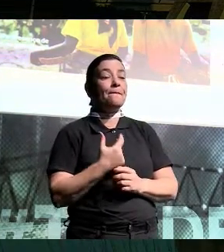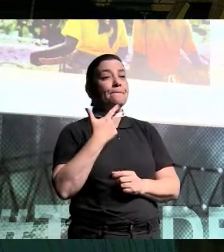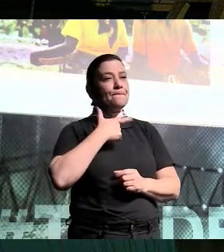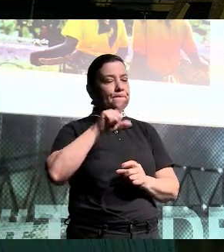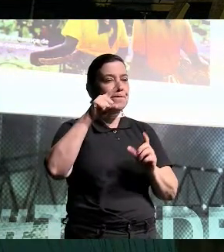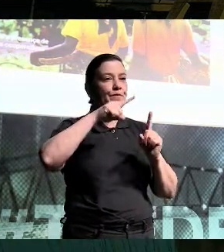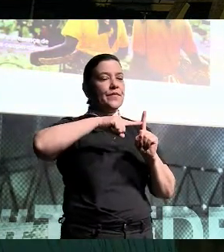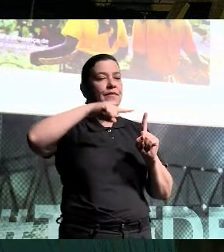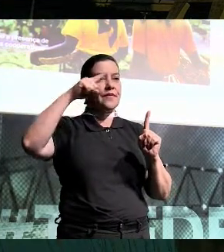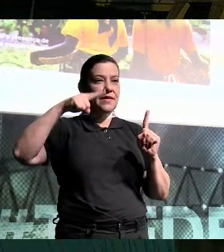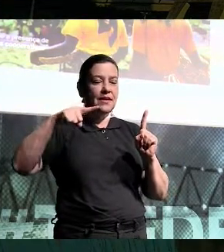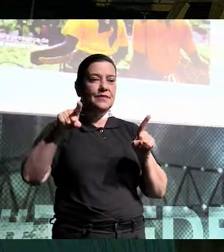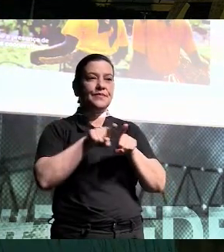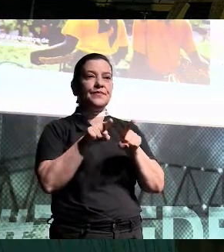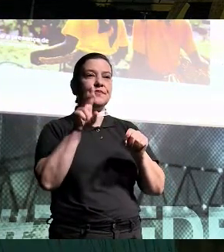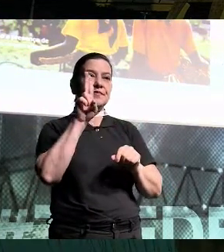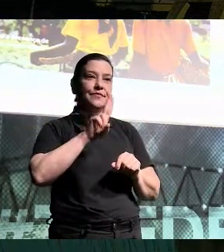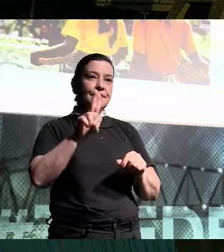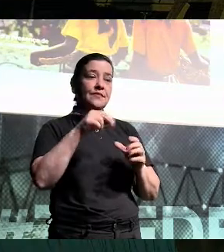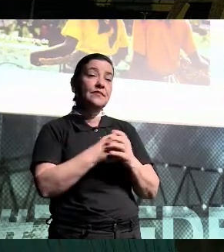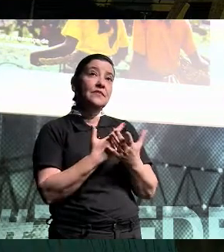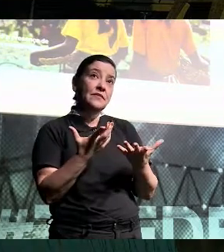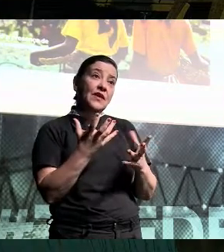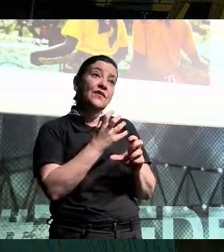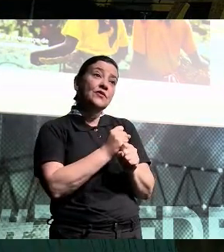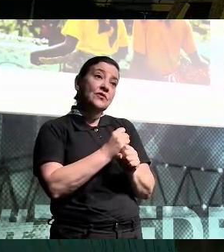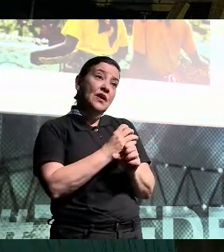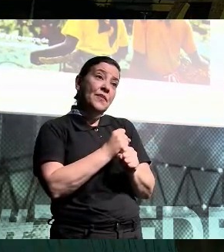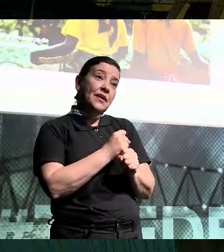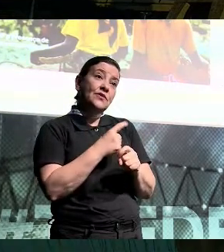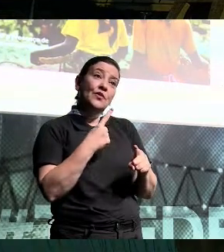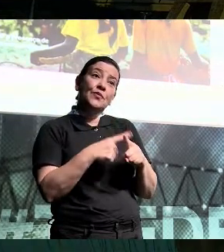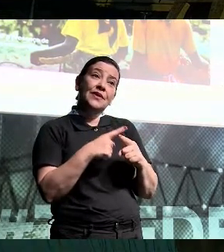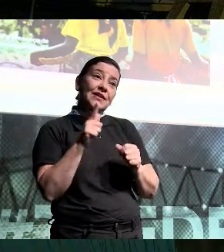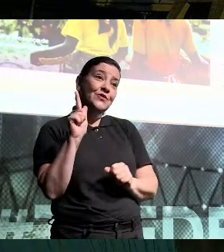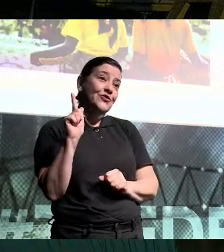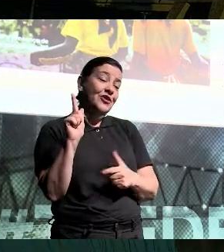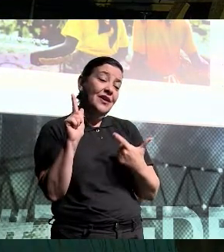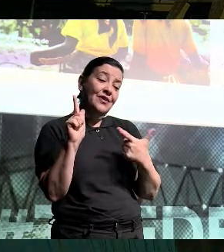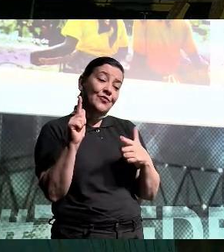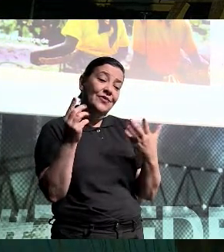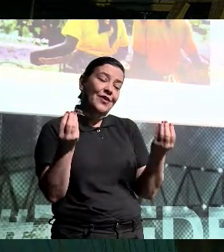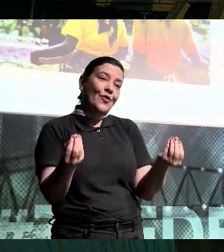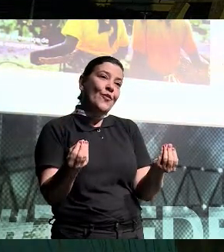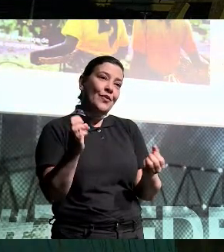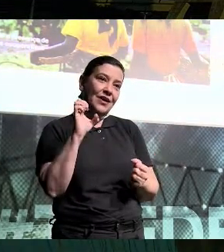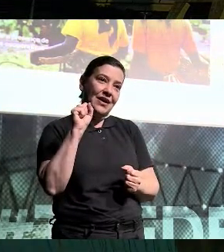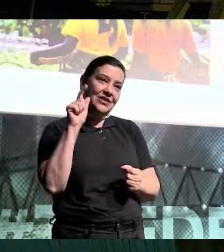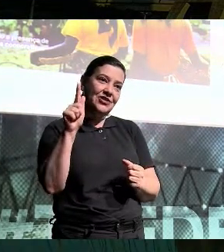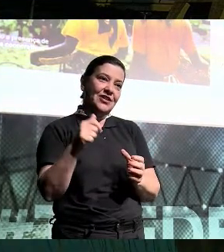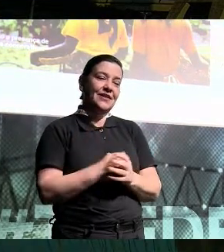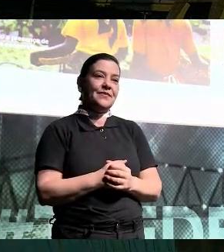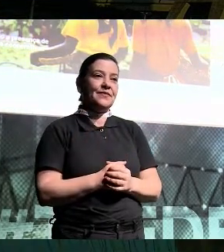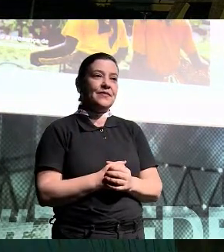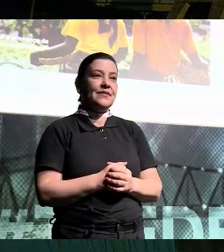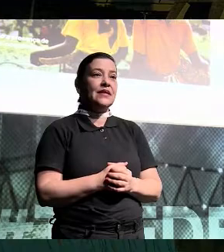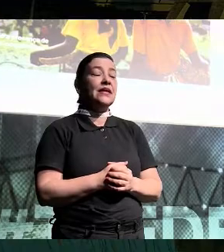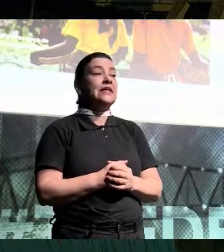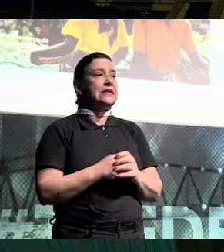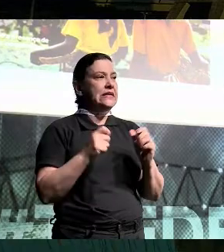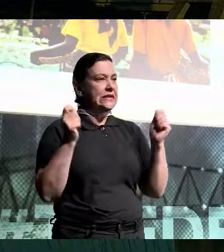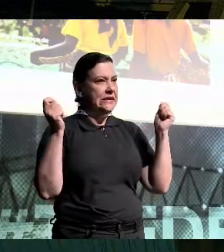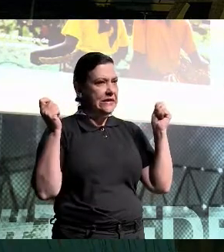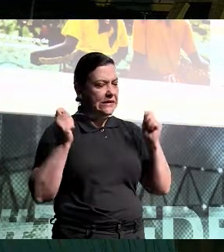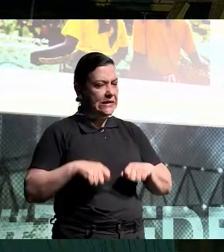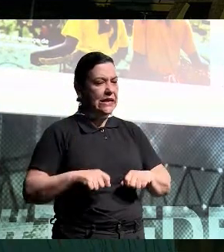indicadores que a gente também usa. Faturamento, porque, afinal de contas, se o G não estiver lá, a gente não está falando de SG. Tem um potencial